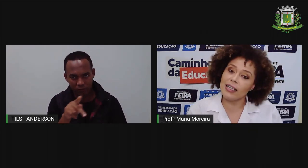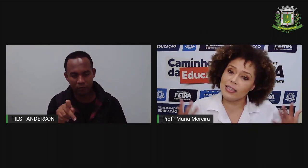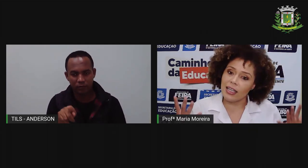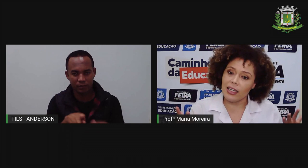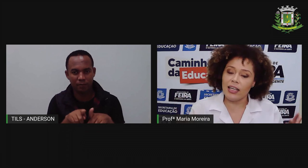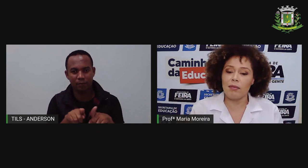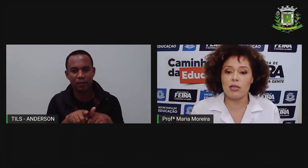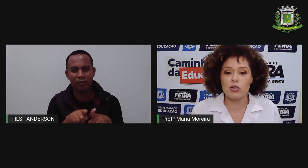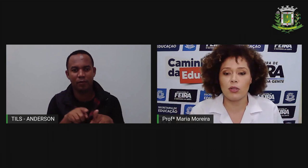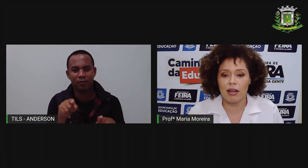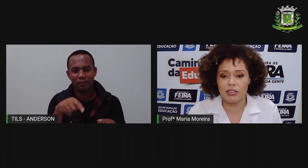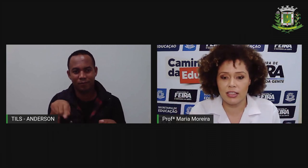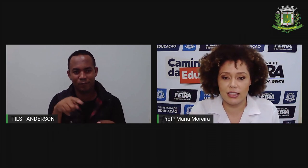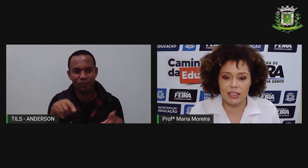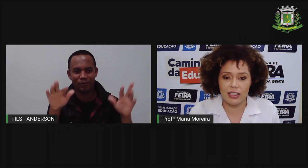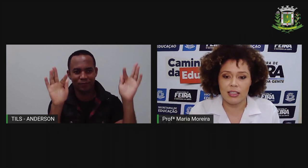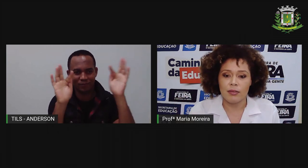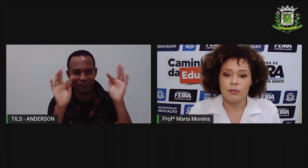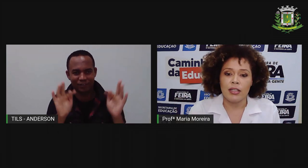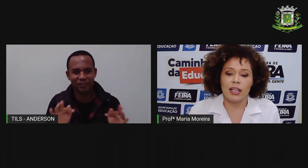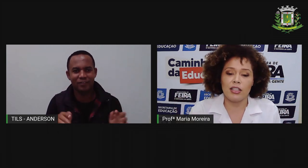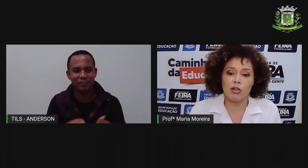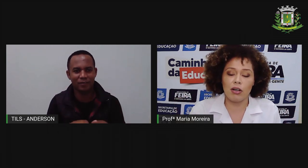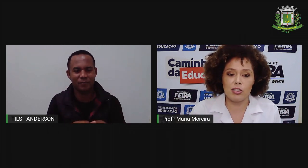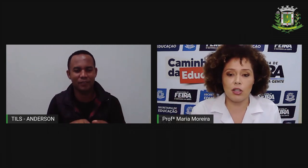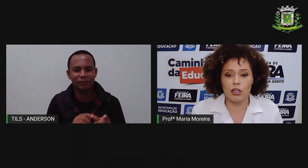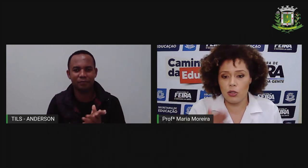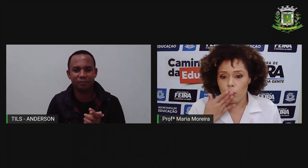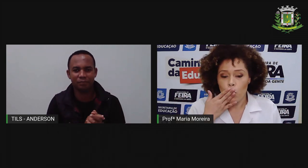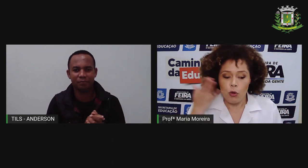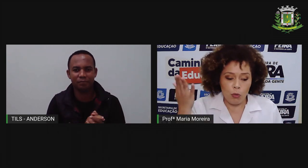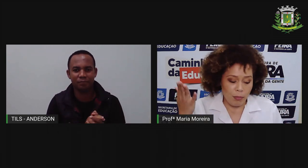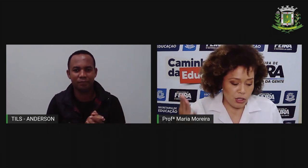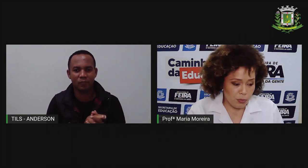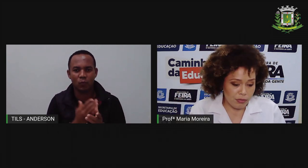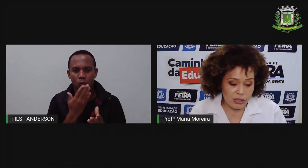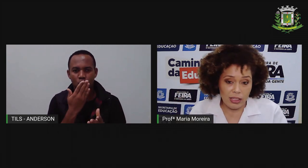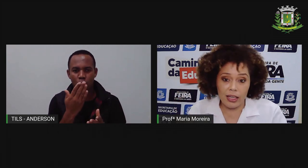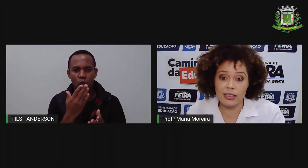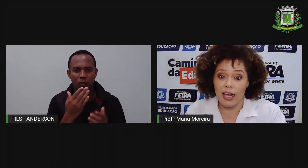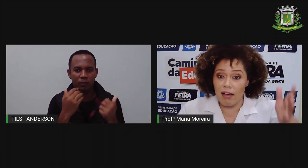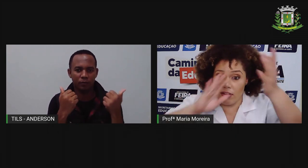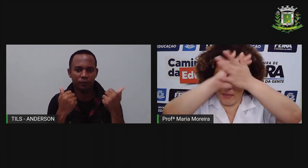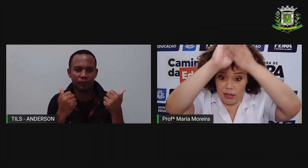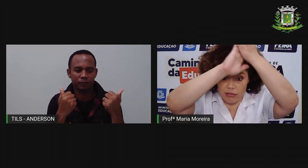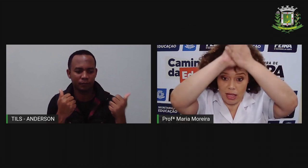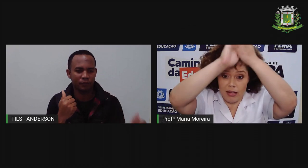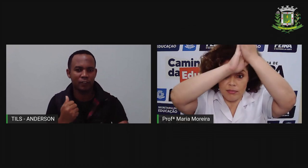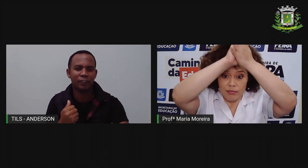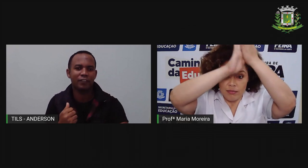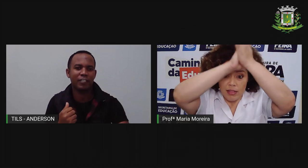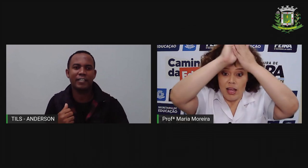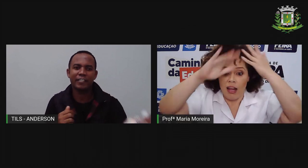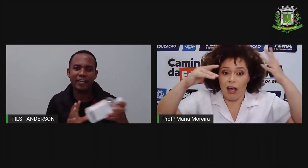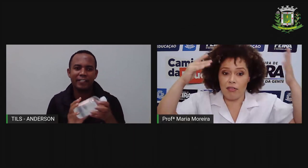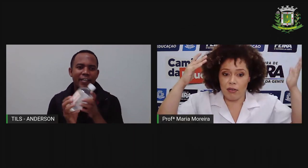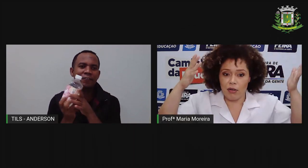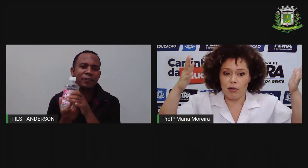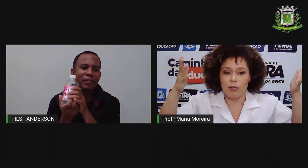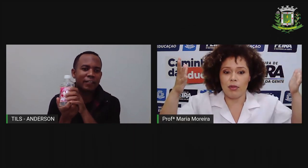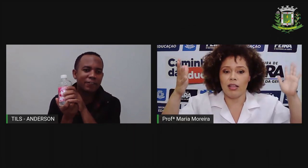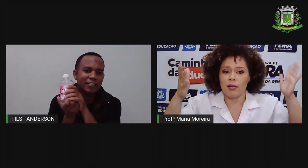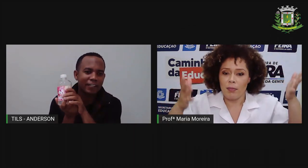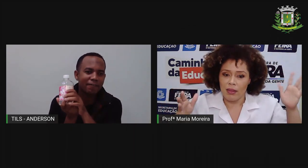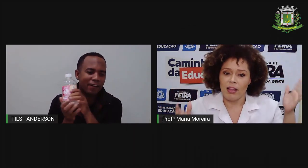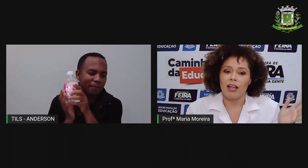ficar feliz aí em mencionar vocês aqui. De qualquer sorte, um beijo para vocês, lavem a mão, tá? Lava.